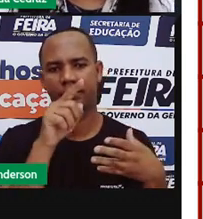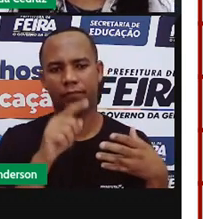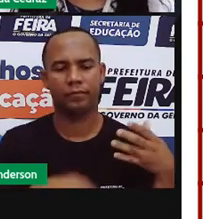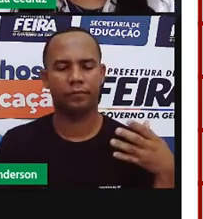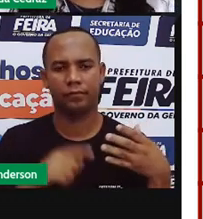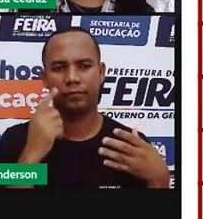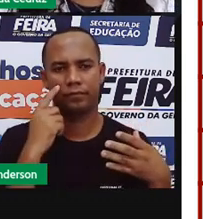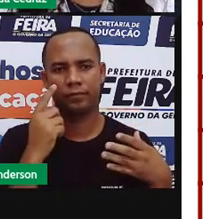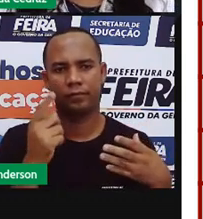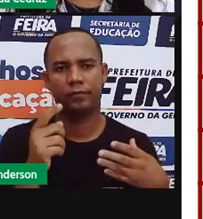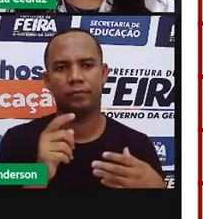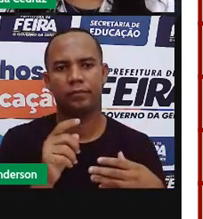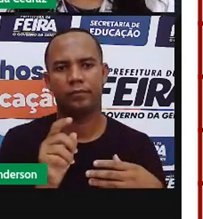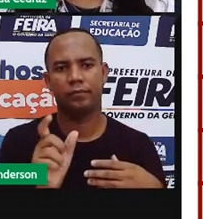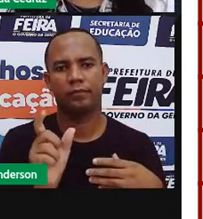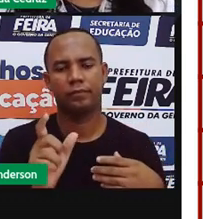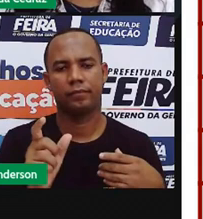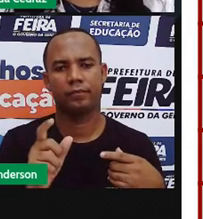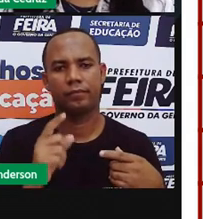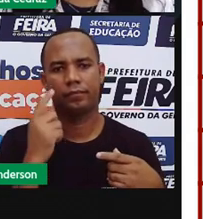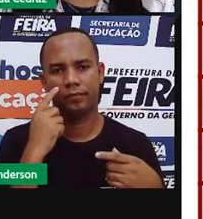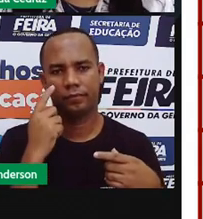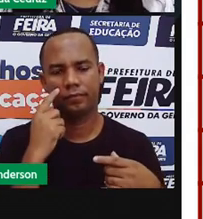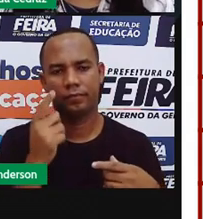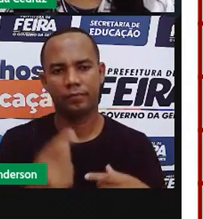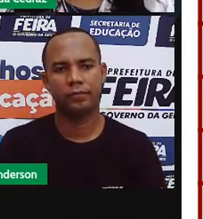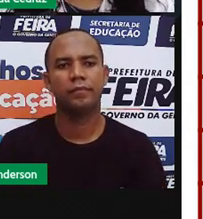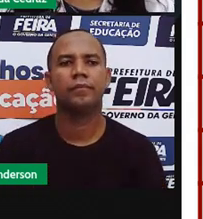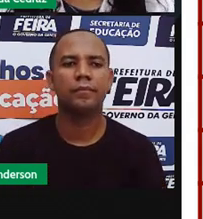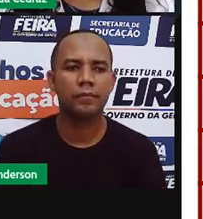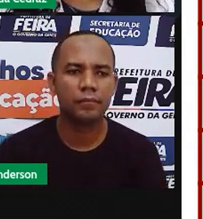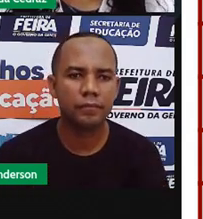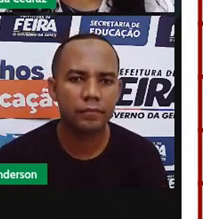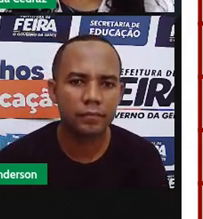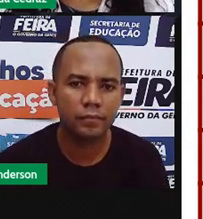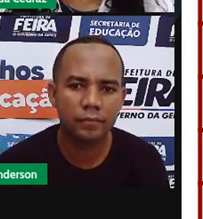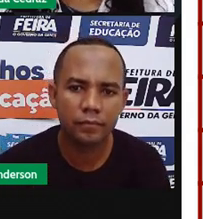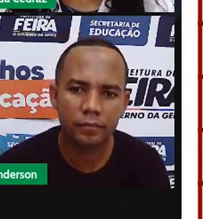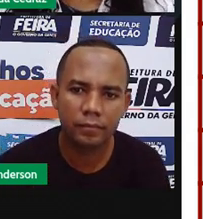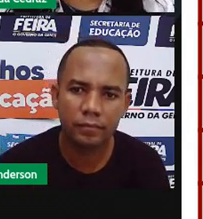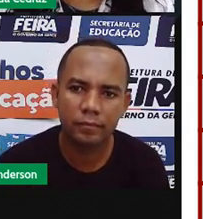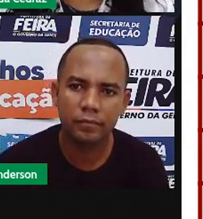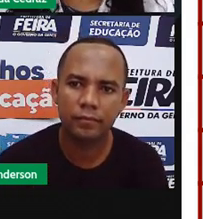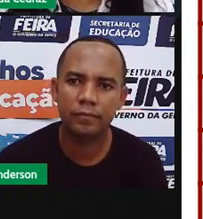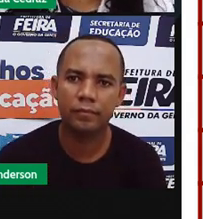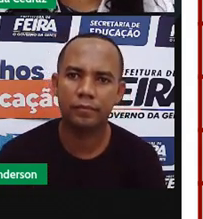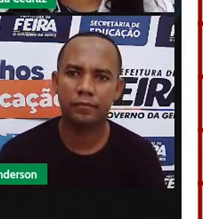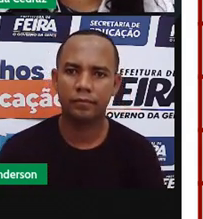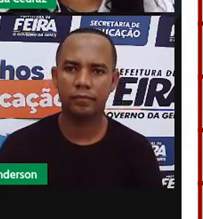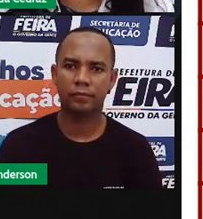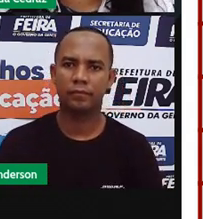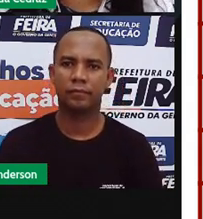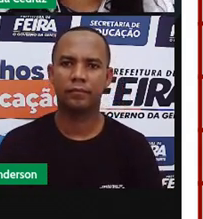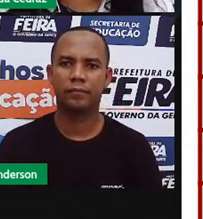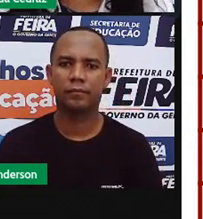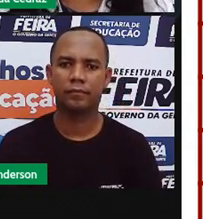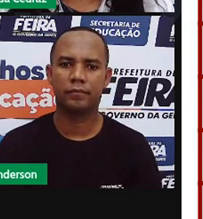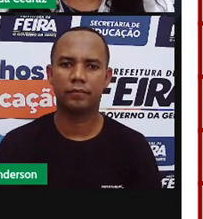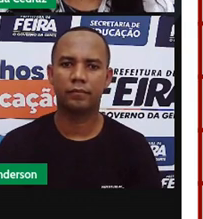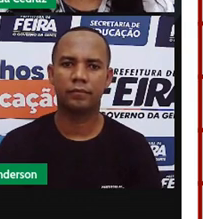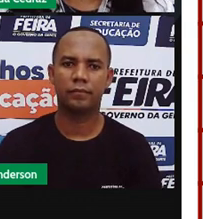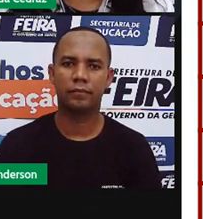Só uma palavra estava entre as vogais. Piorar. Fala aí, ó, piorar.